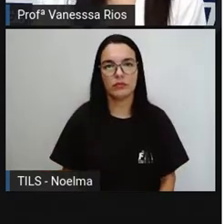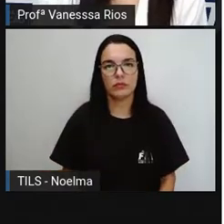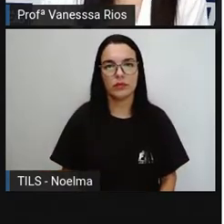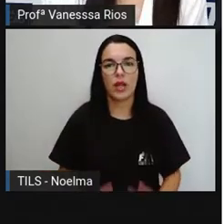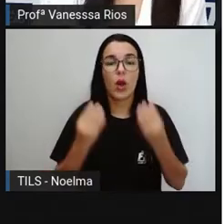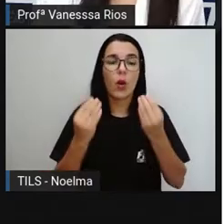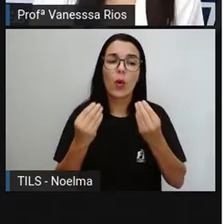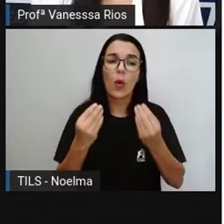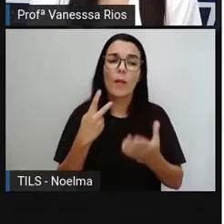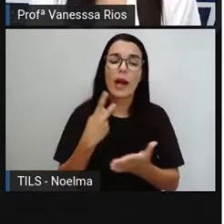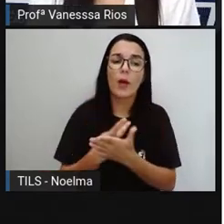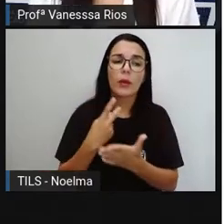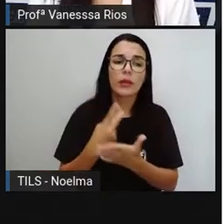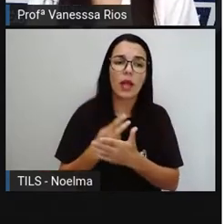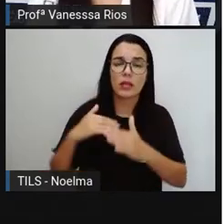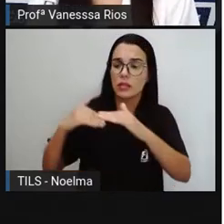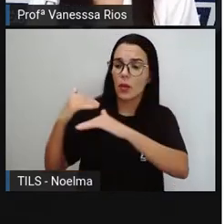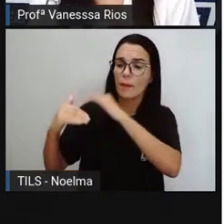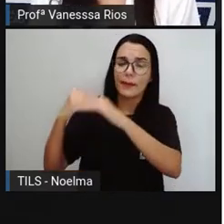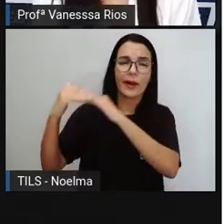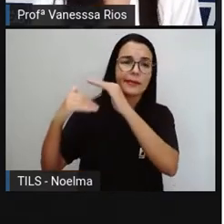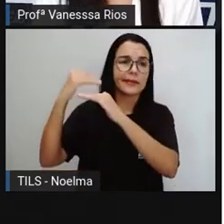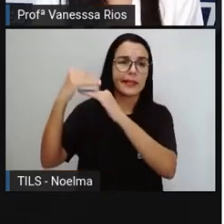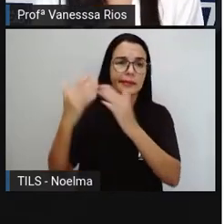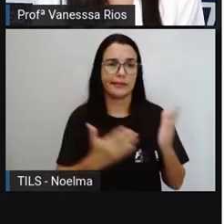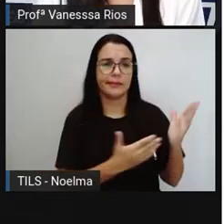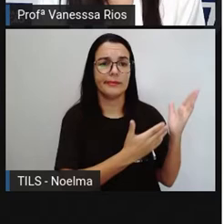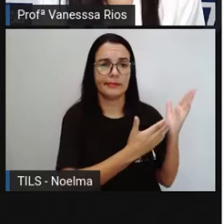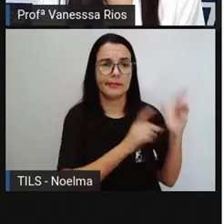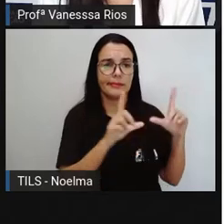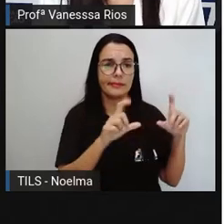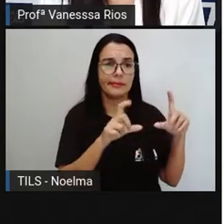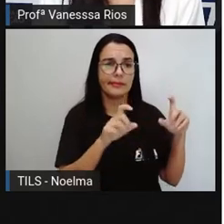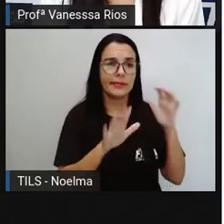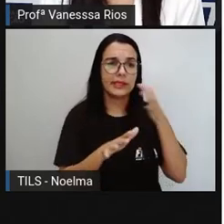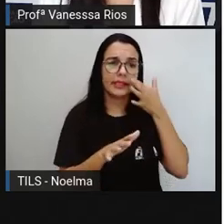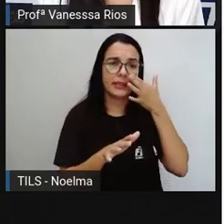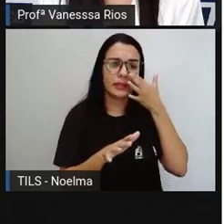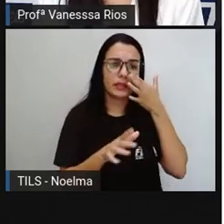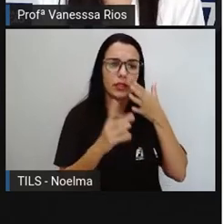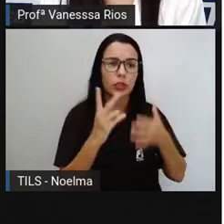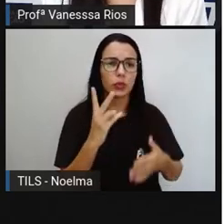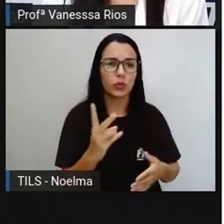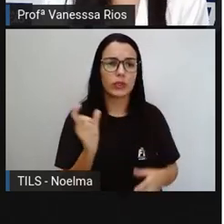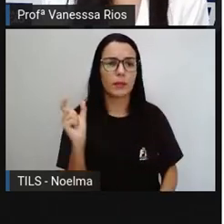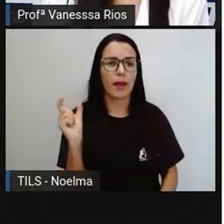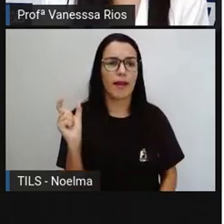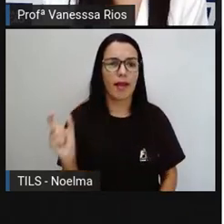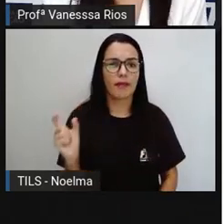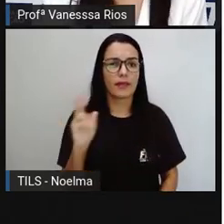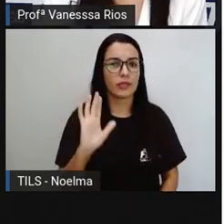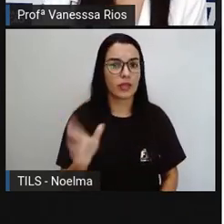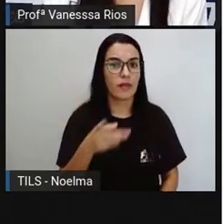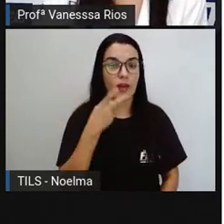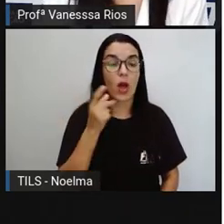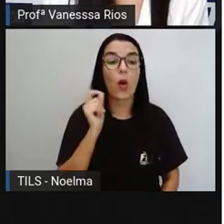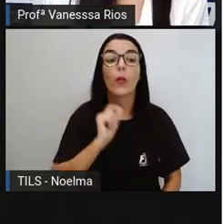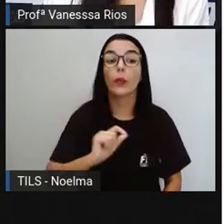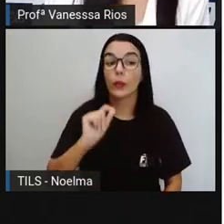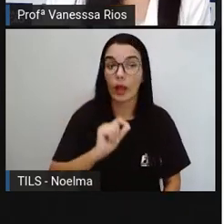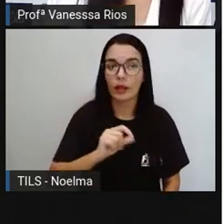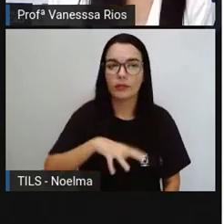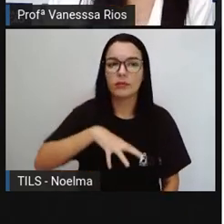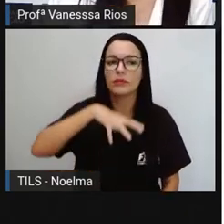E aí, como é que esse processo acontece? Na imagem, a gente já observa aí duas palavras que a Pró já falou. Não foi?